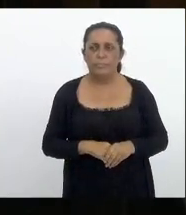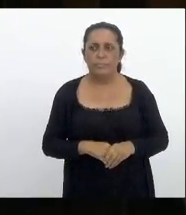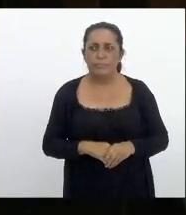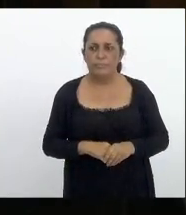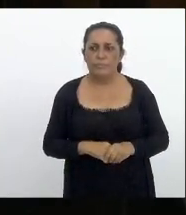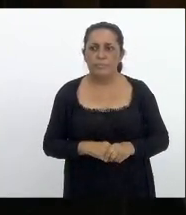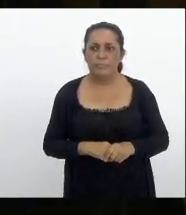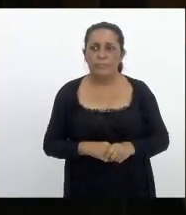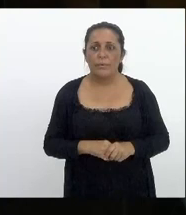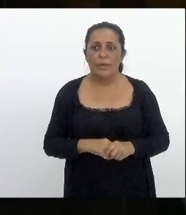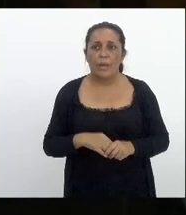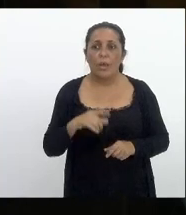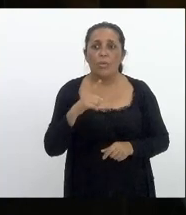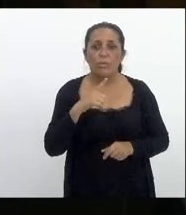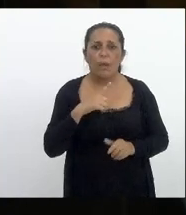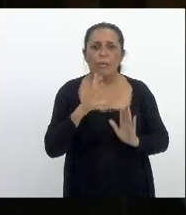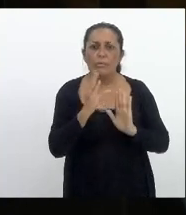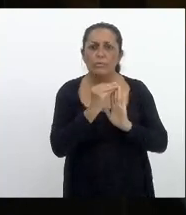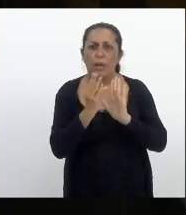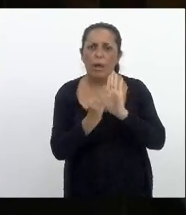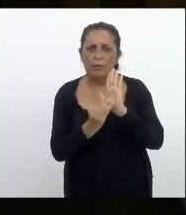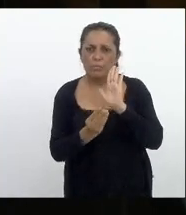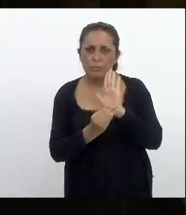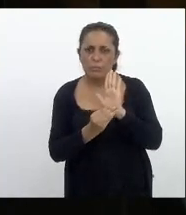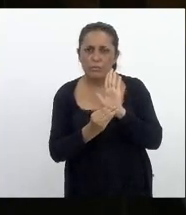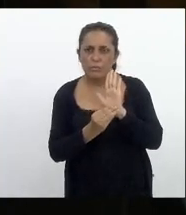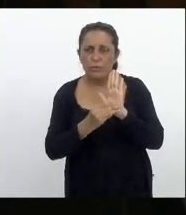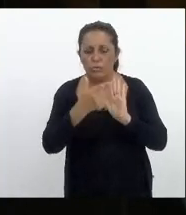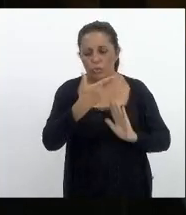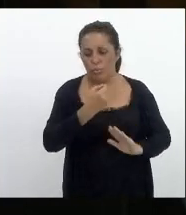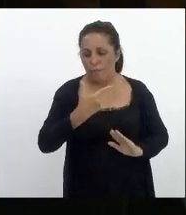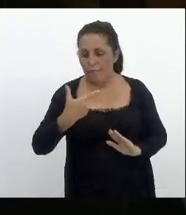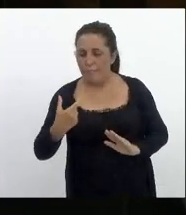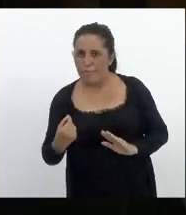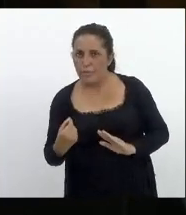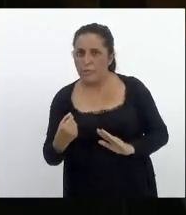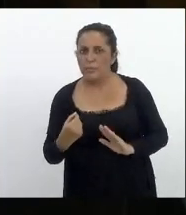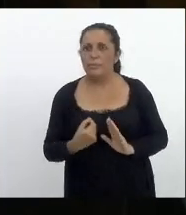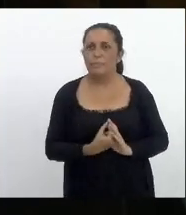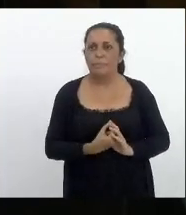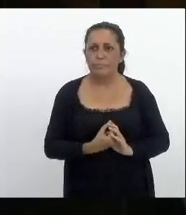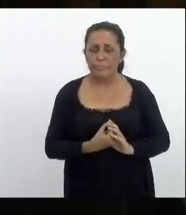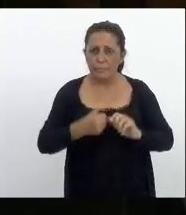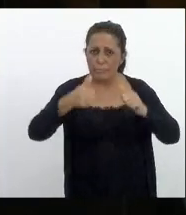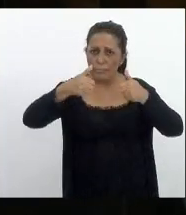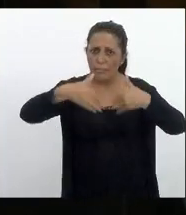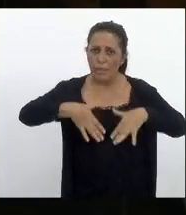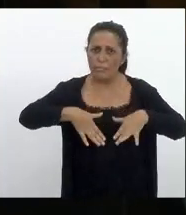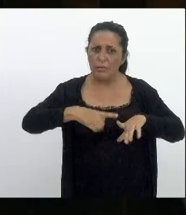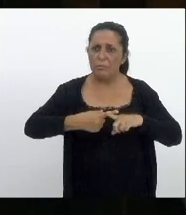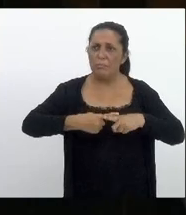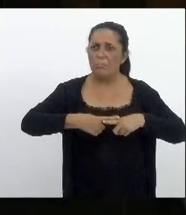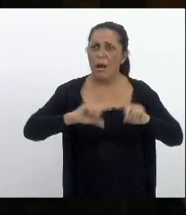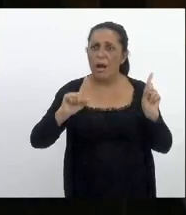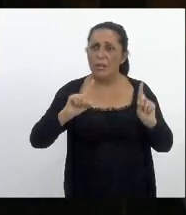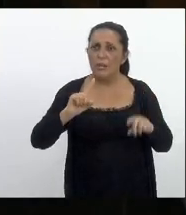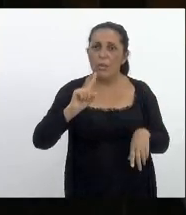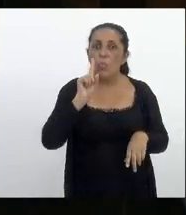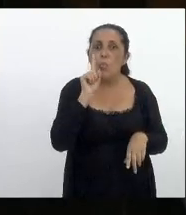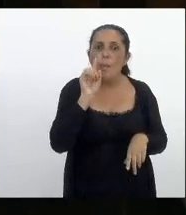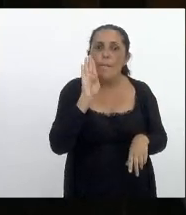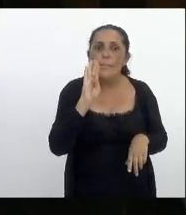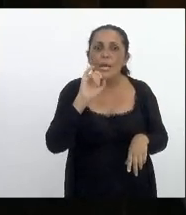aí aqui eu tenho alguns dados em 2020 foram gastos mais de um